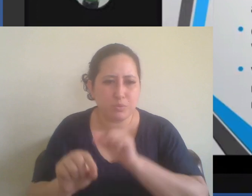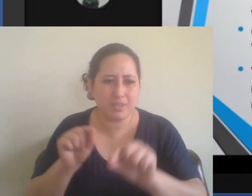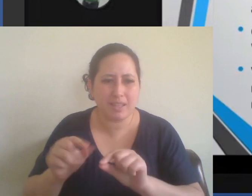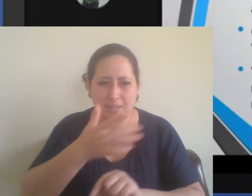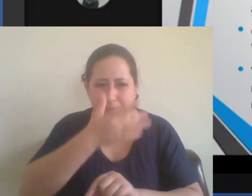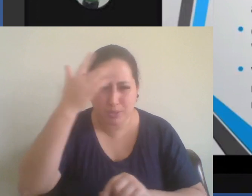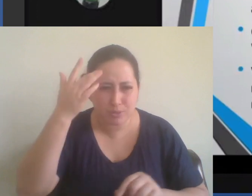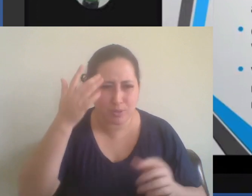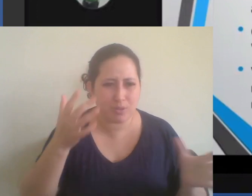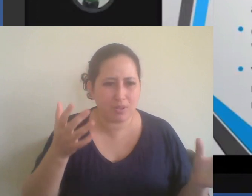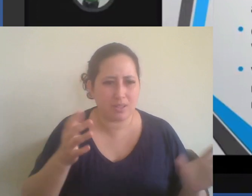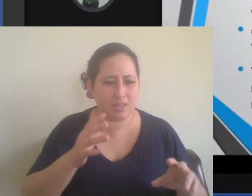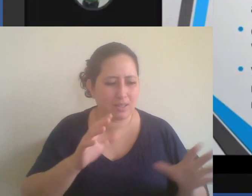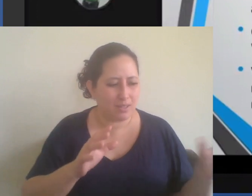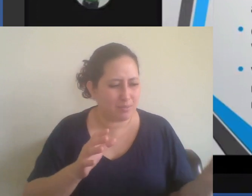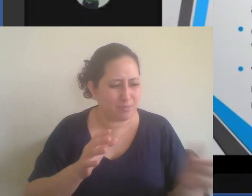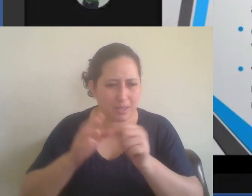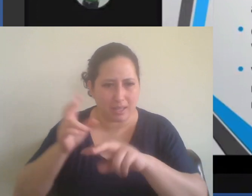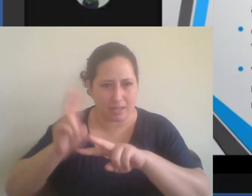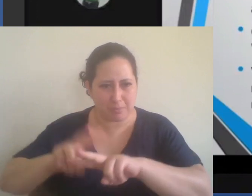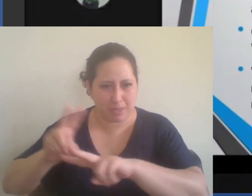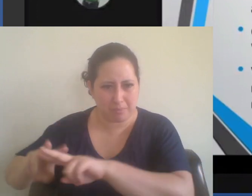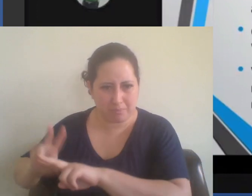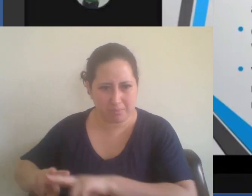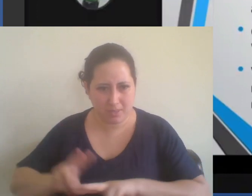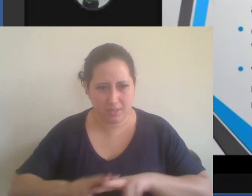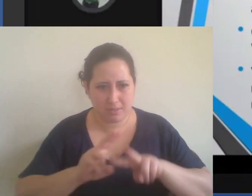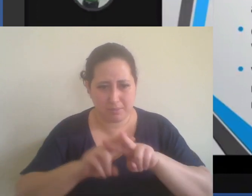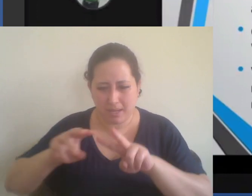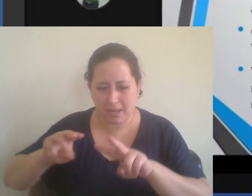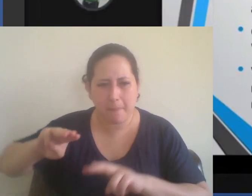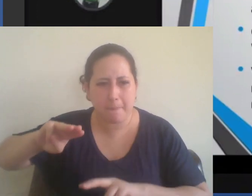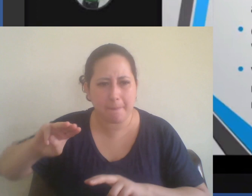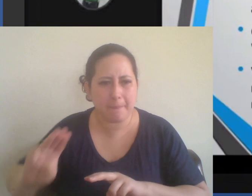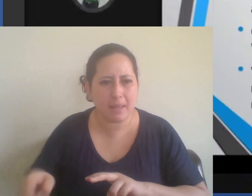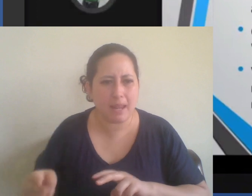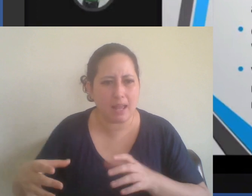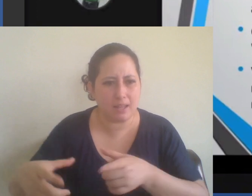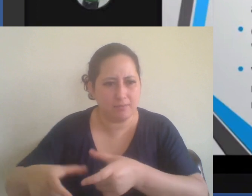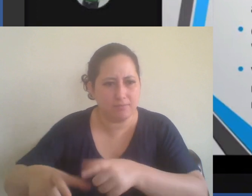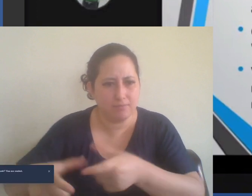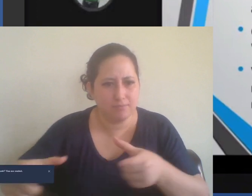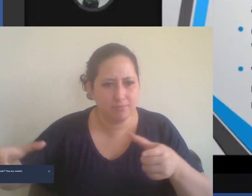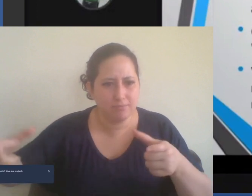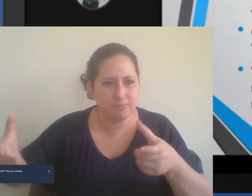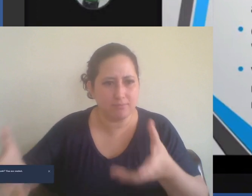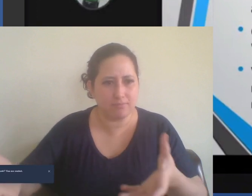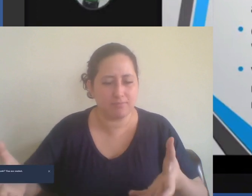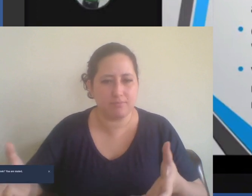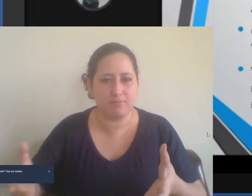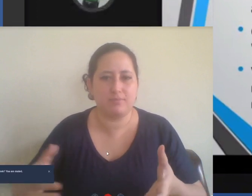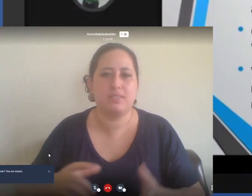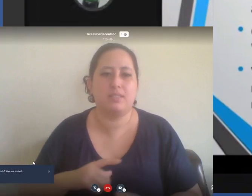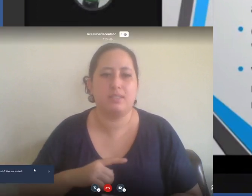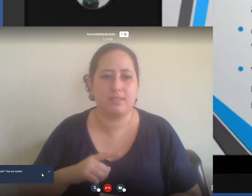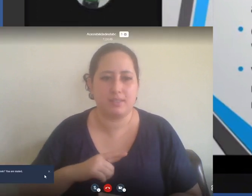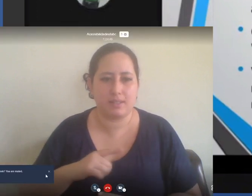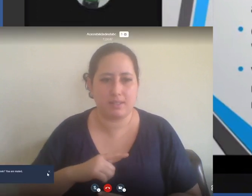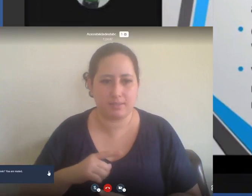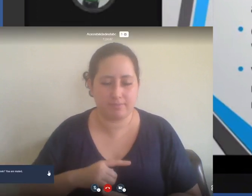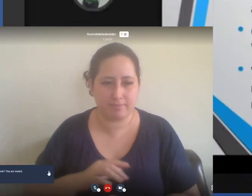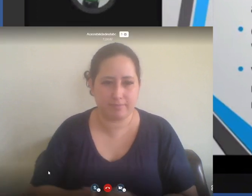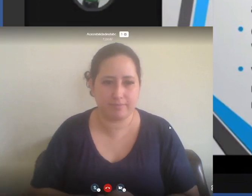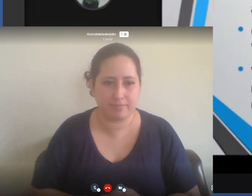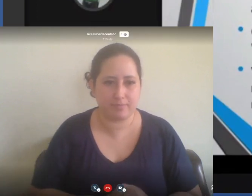é quando ocorre a ideia a partir de um encontro